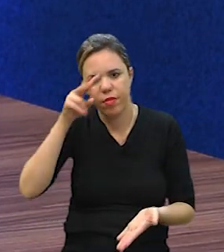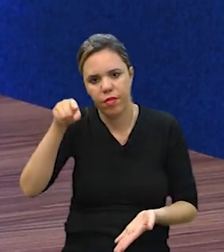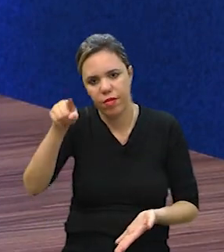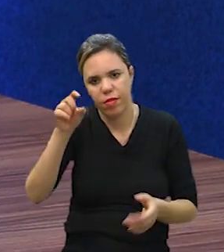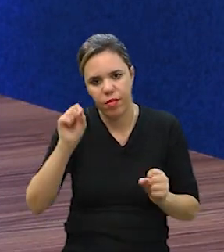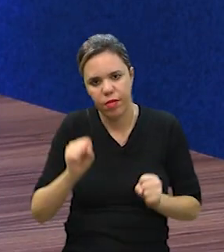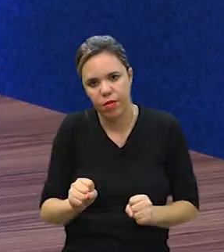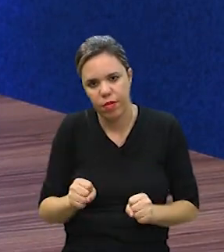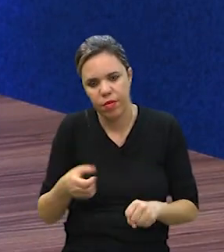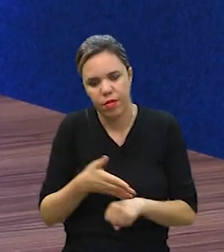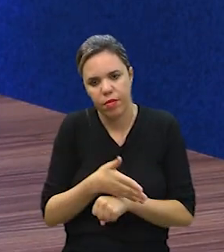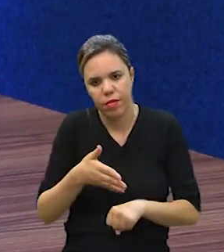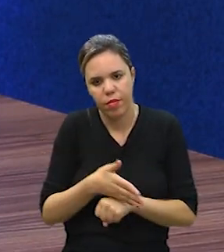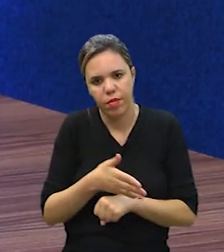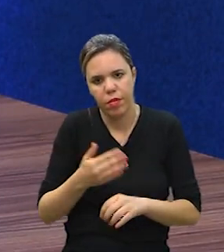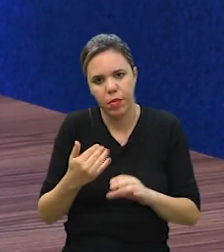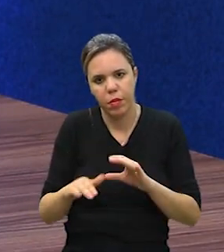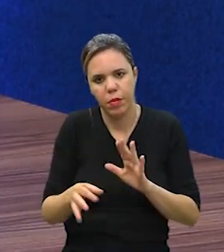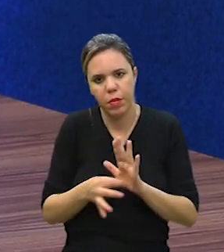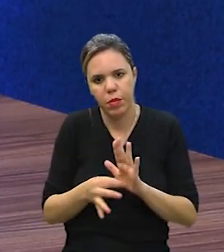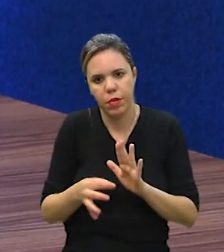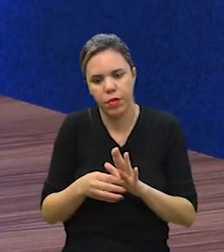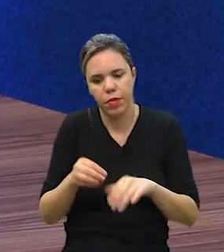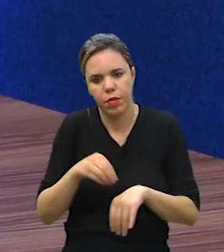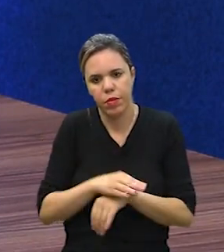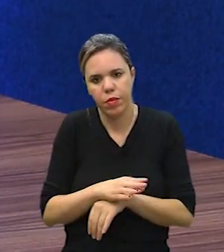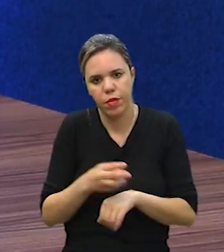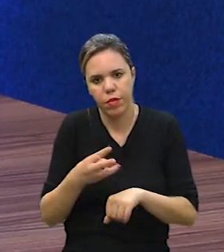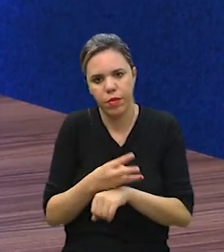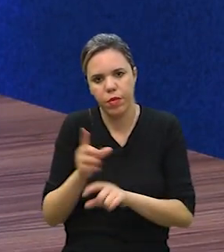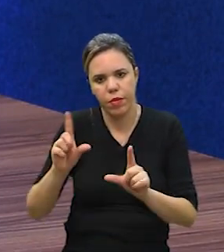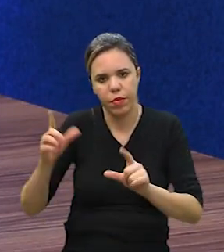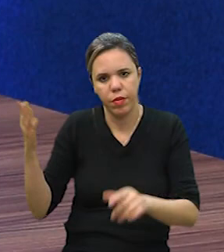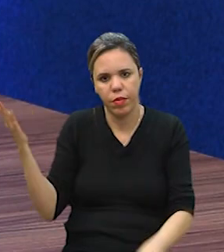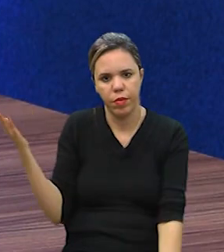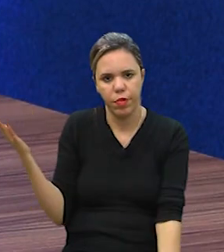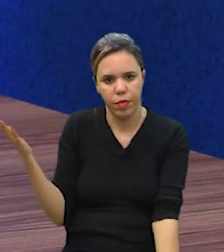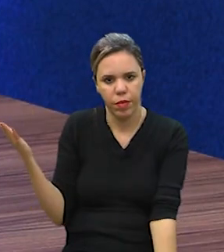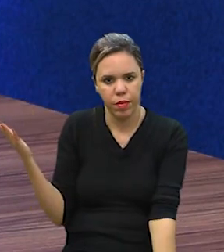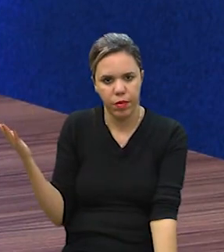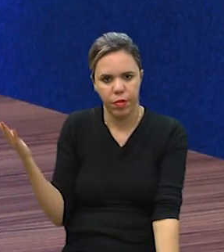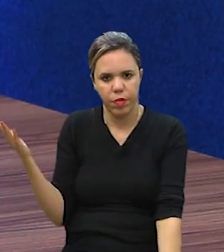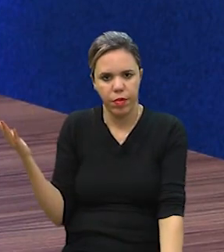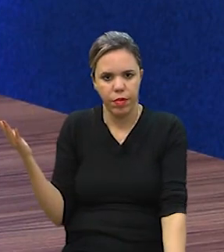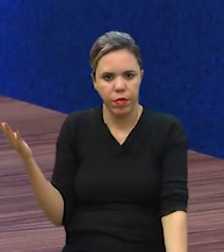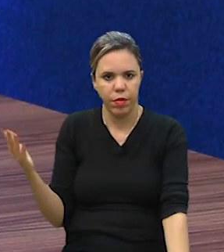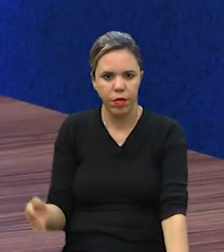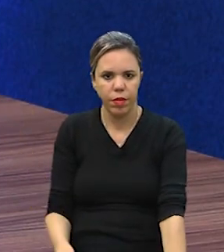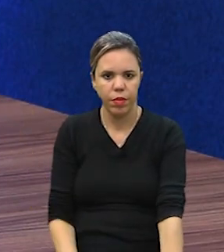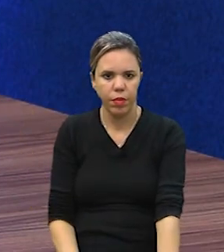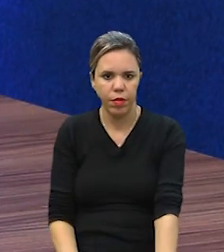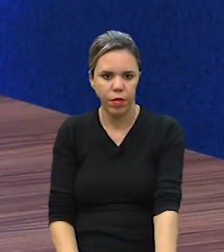lembrando que você pode participar mandando a sua sugestão para o WhatsApp da TV Câmara Campinas que é o